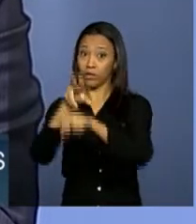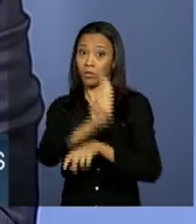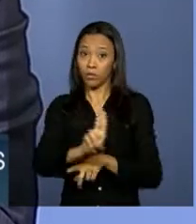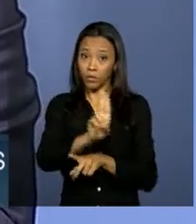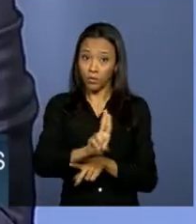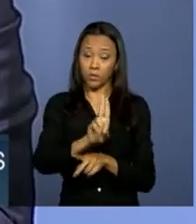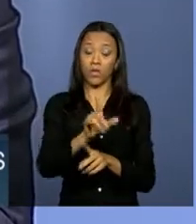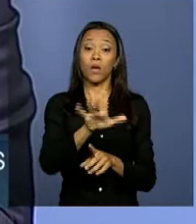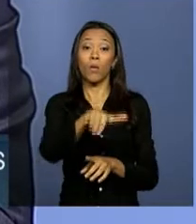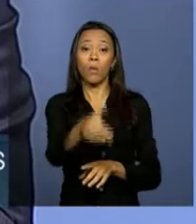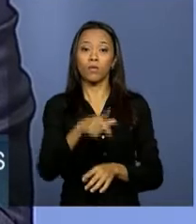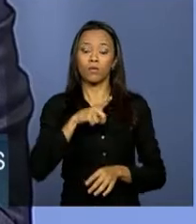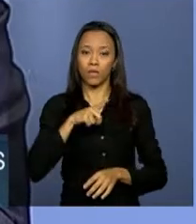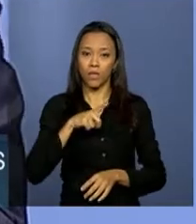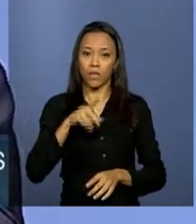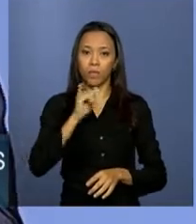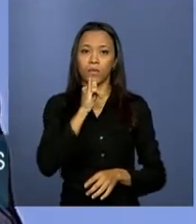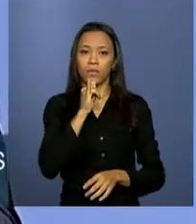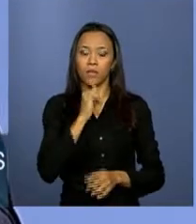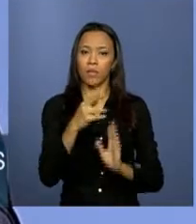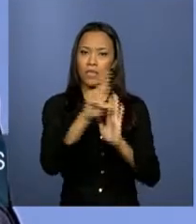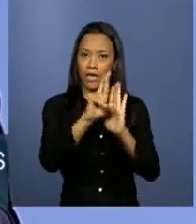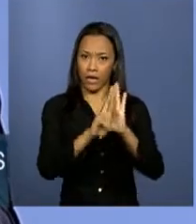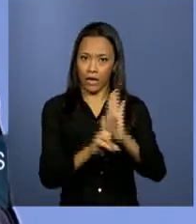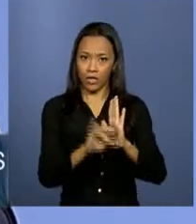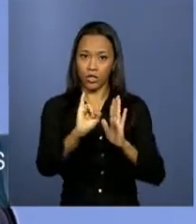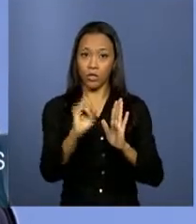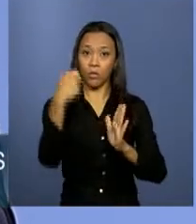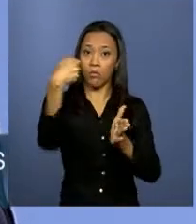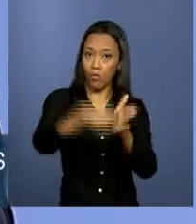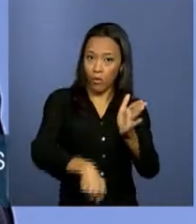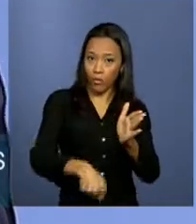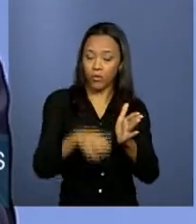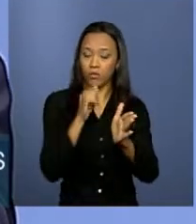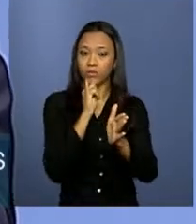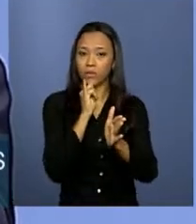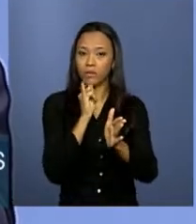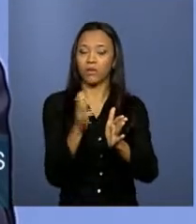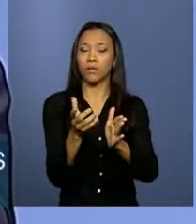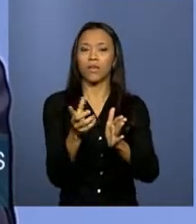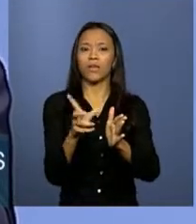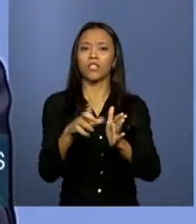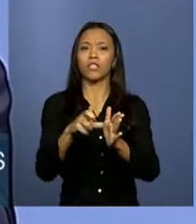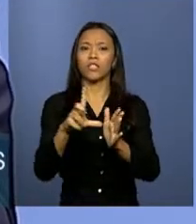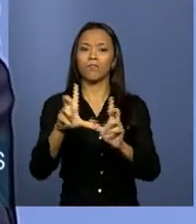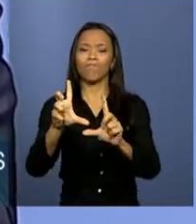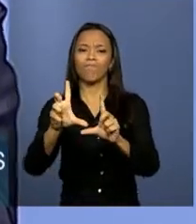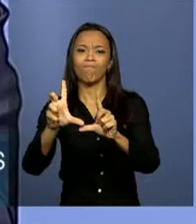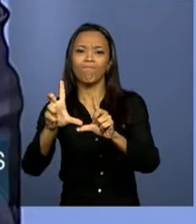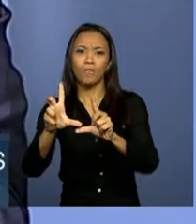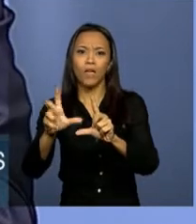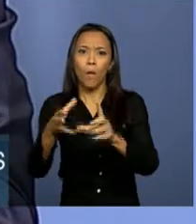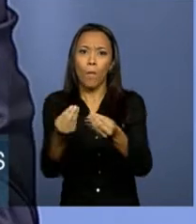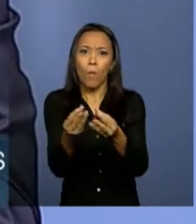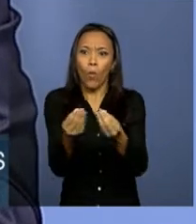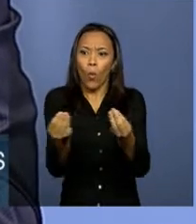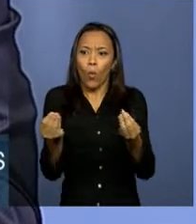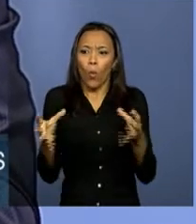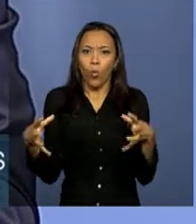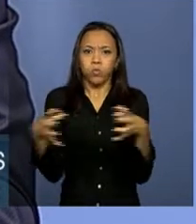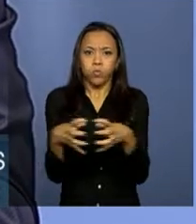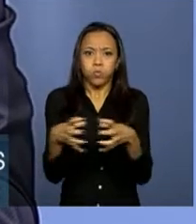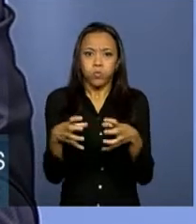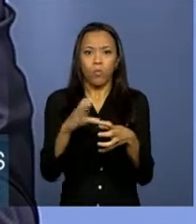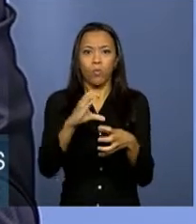que, ao final, produzem distorção, como, por exemplo, o acúmulo de créditos que o setor exportador no Brasil